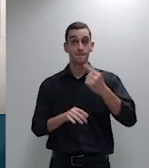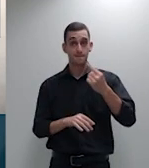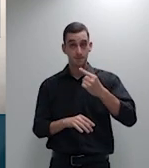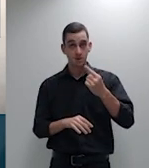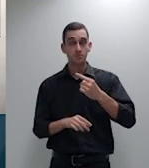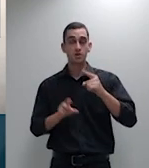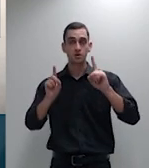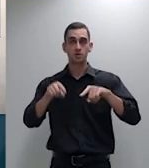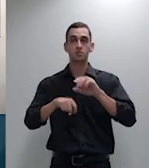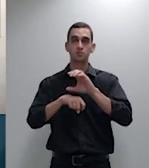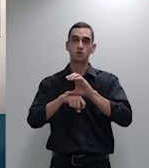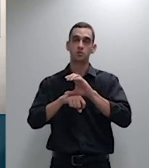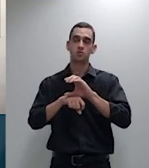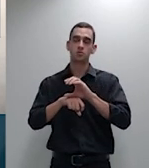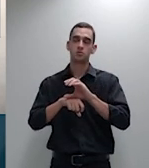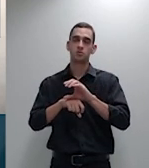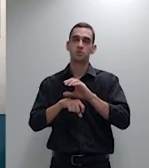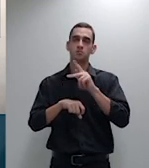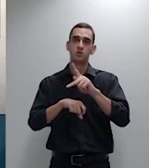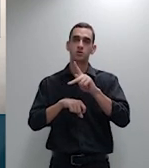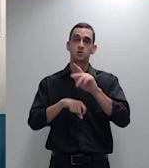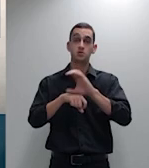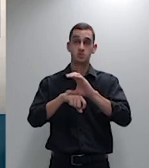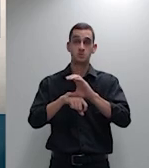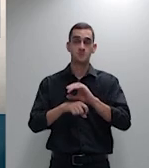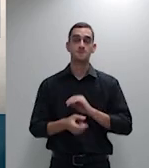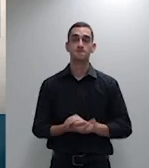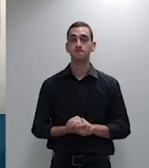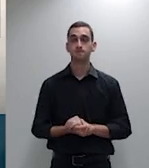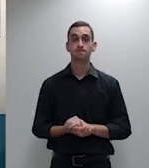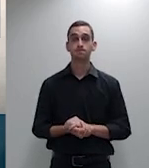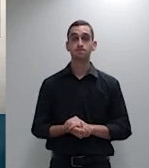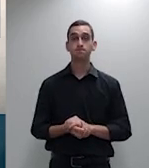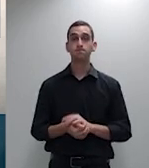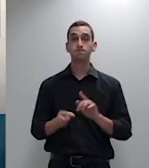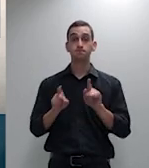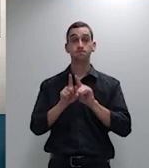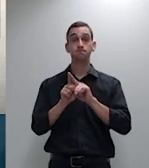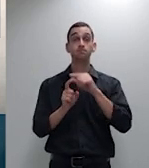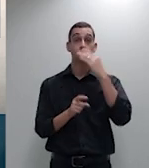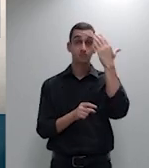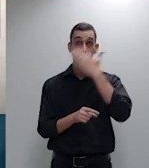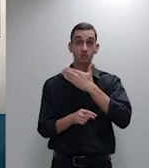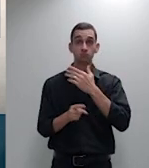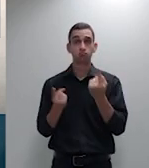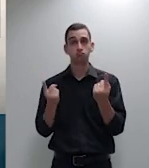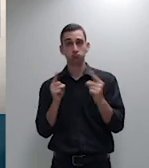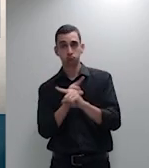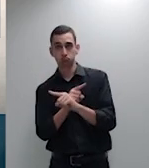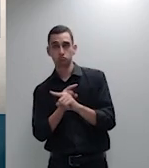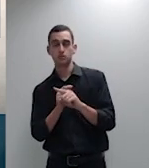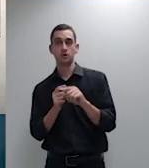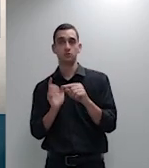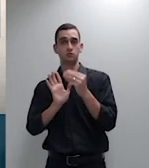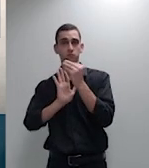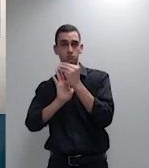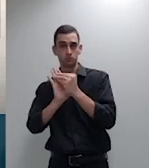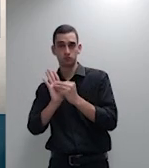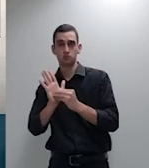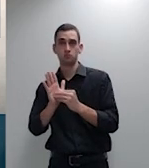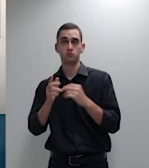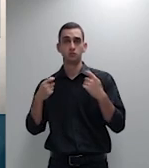a inversão da prova passaria a depender de decisão específica sendo regra de instrução e não de julgamento